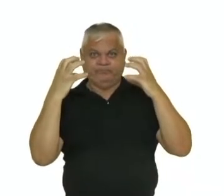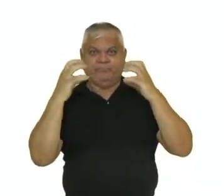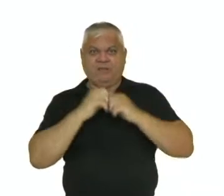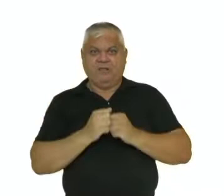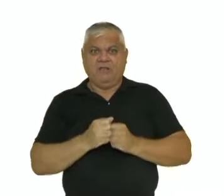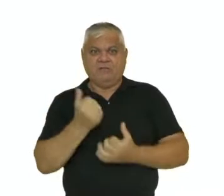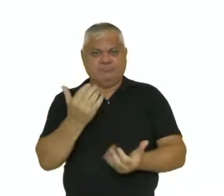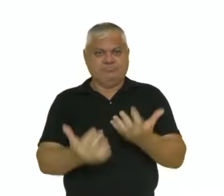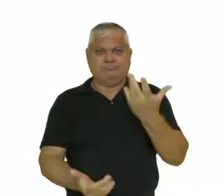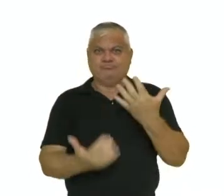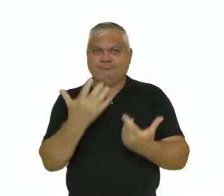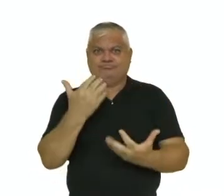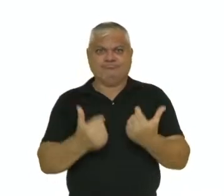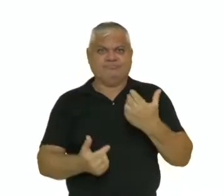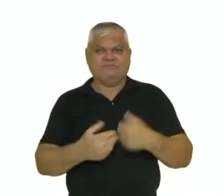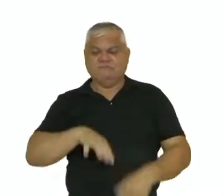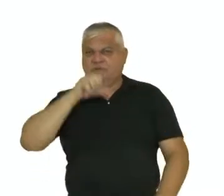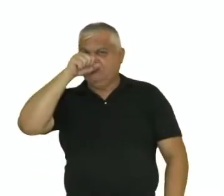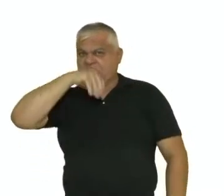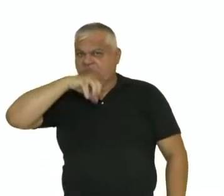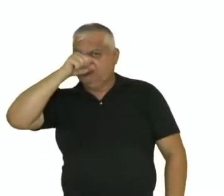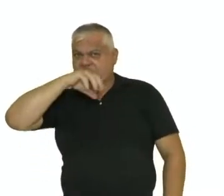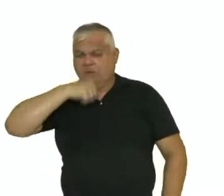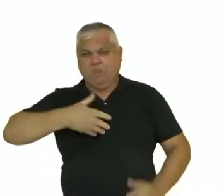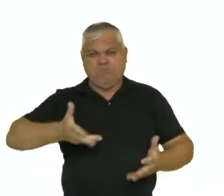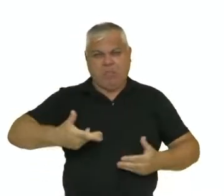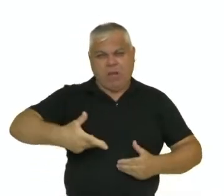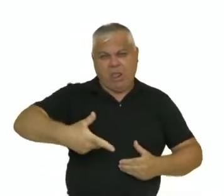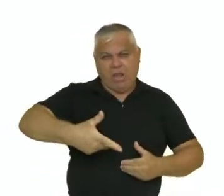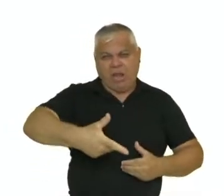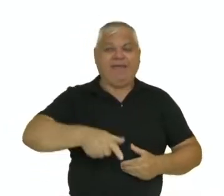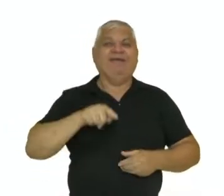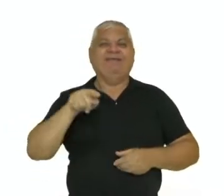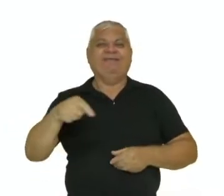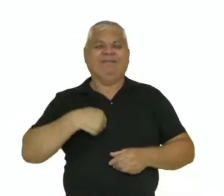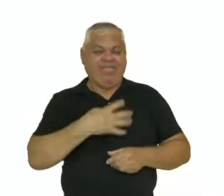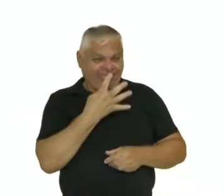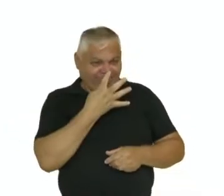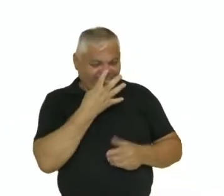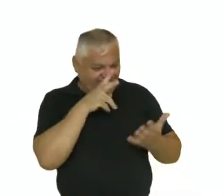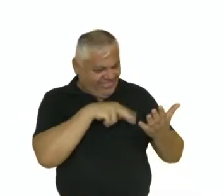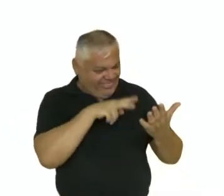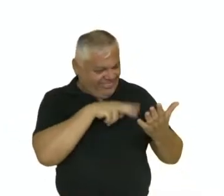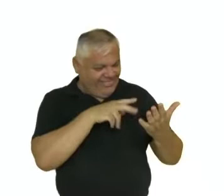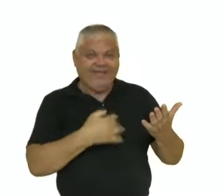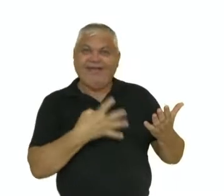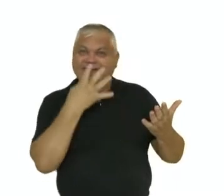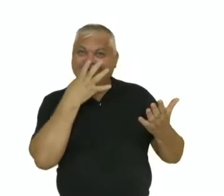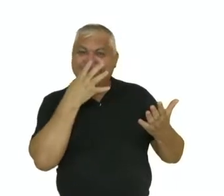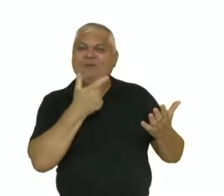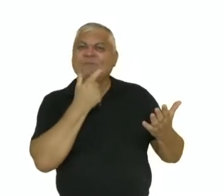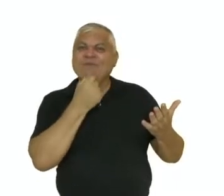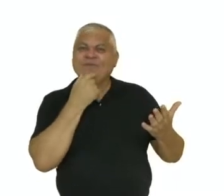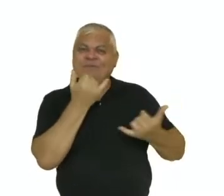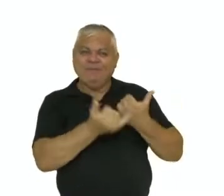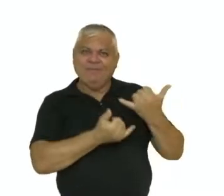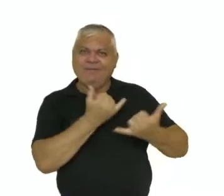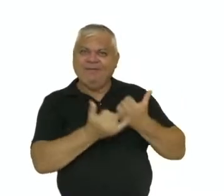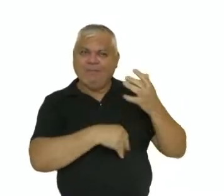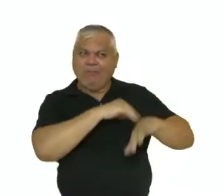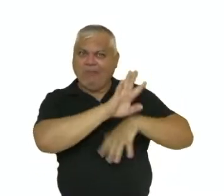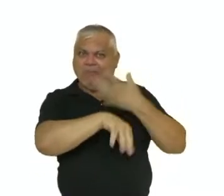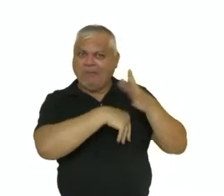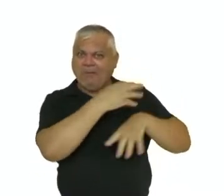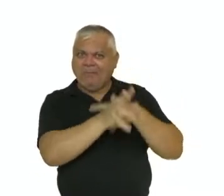fogo no rabo e vento nos pés encanta gerações de leitores. Um menino brincalhão e bagunceiro,